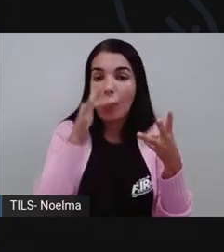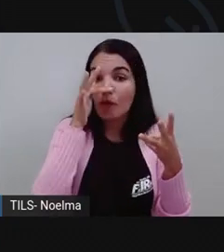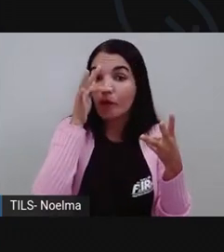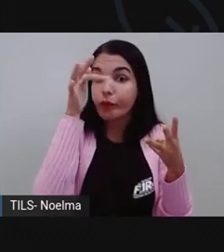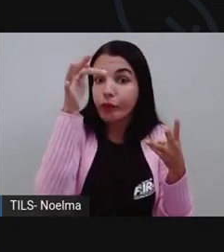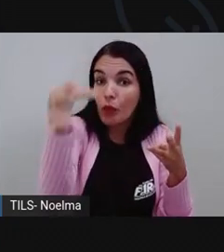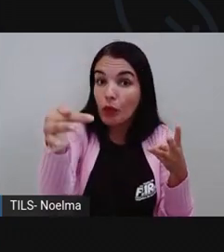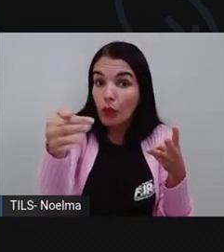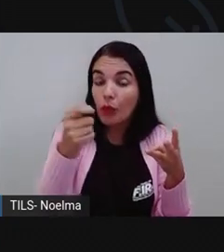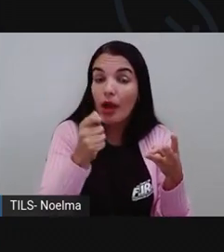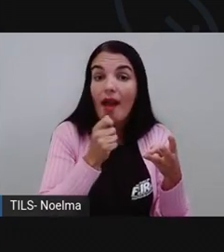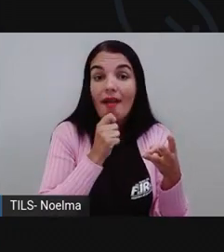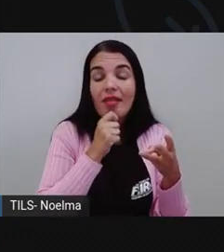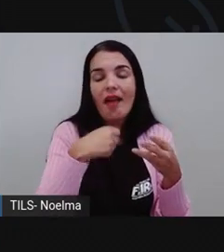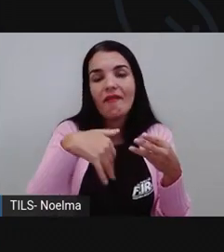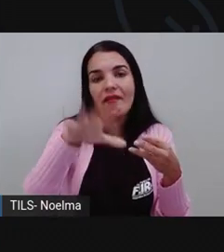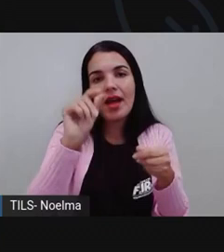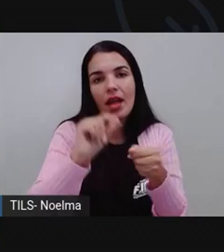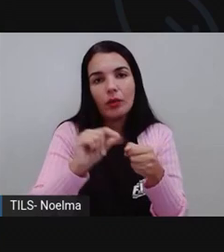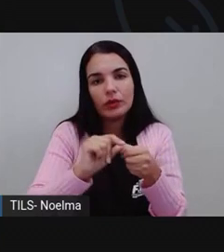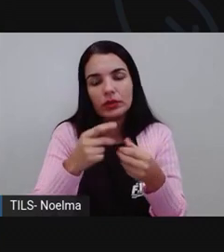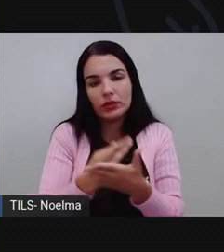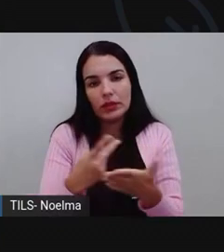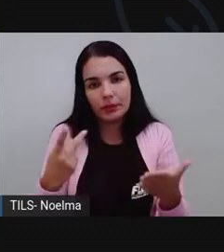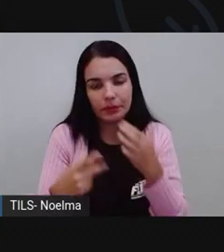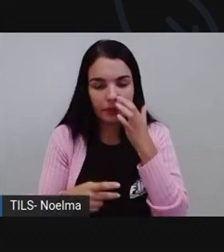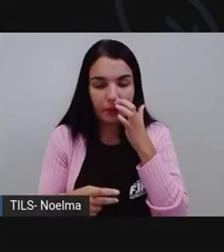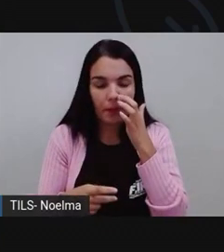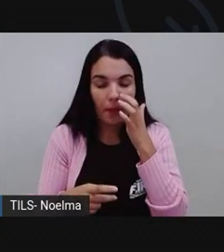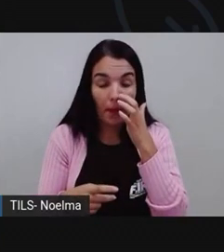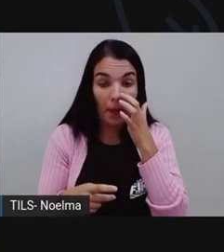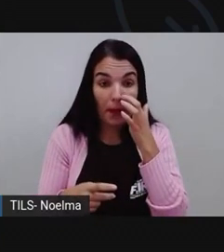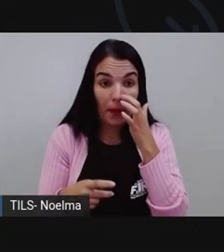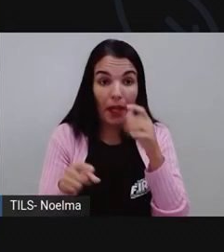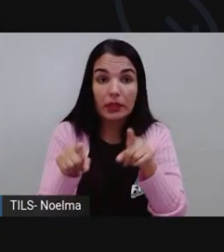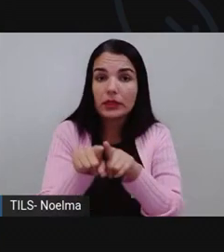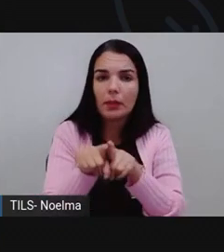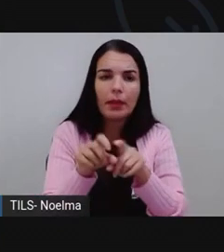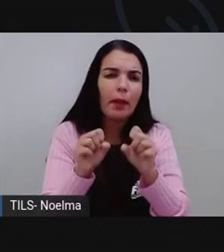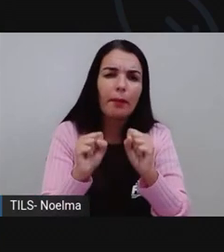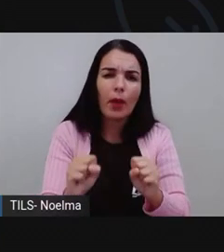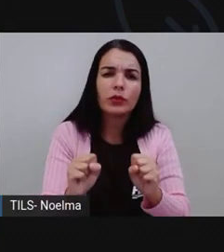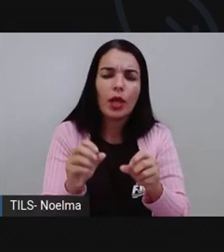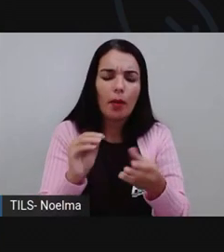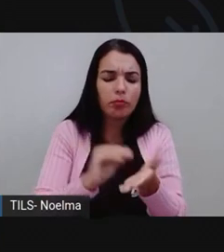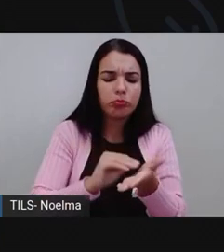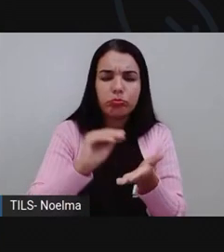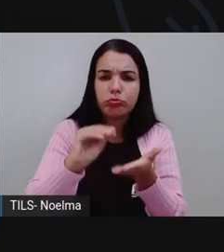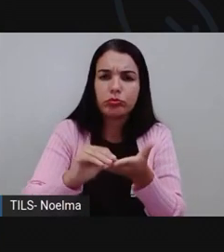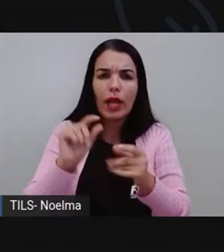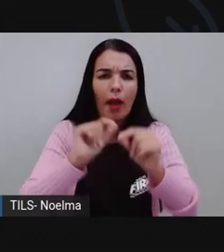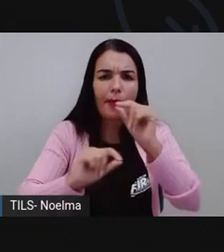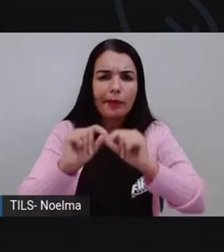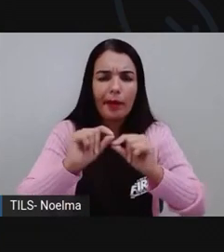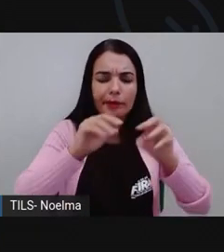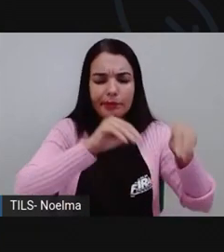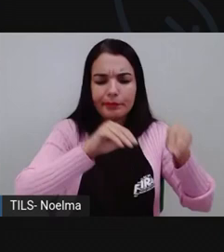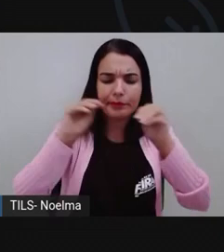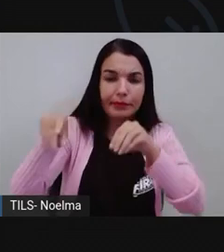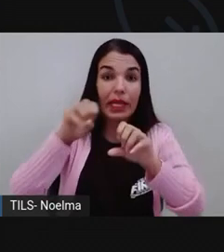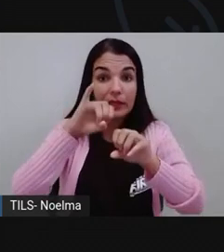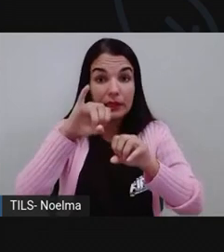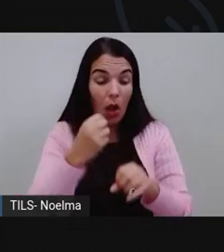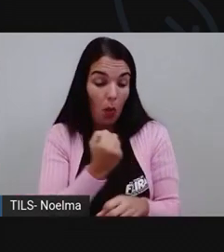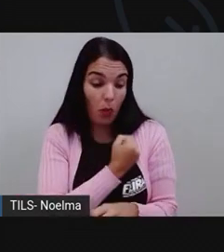algo que vai acontecer ainda. Ele também pode mudar aí a sua flexão de acordo com o número. Se